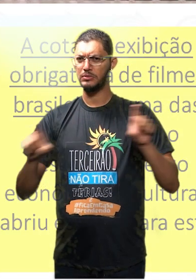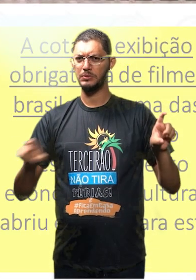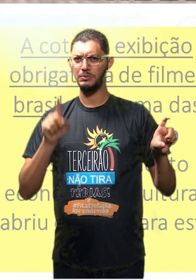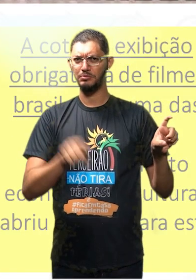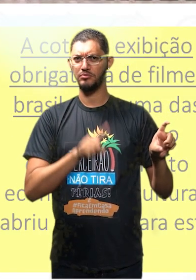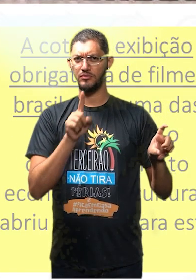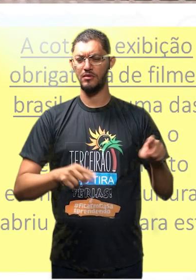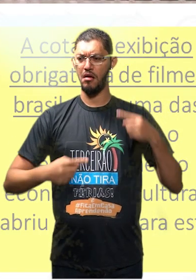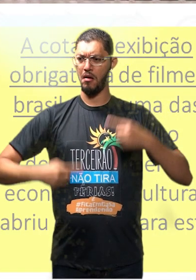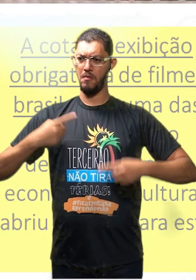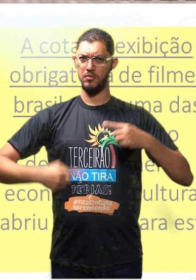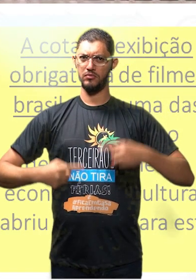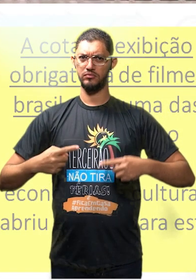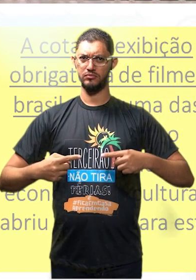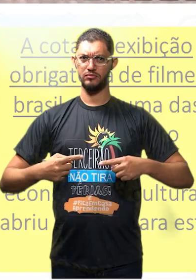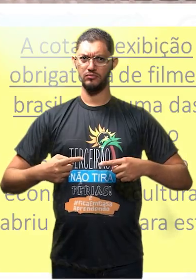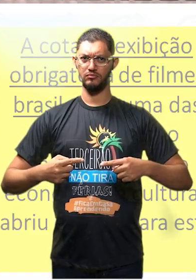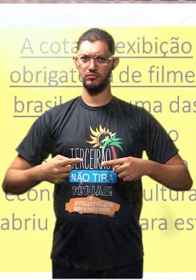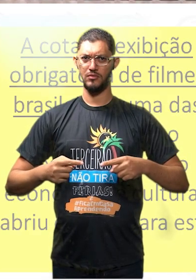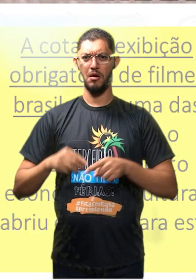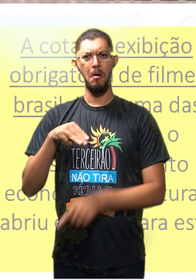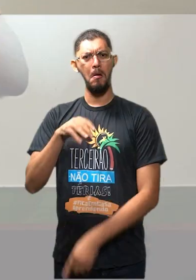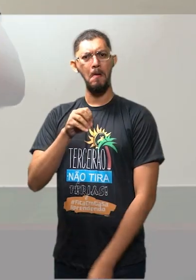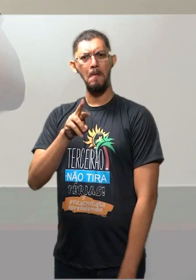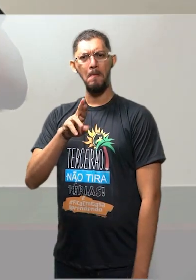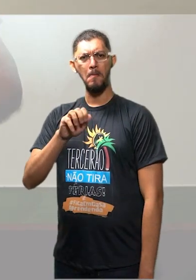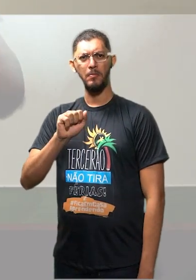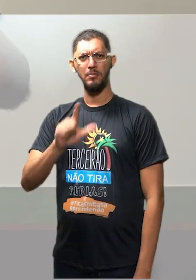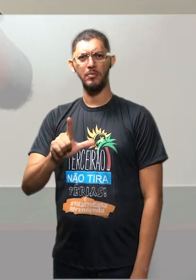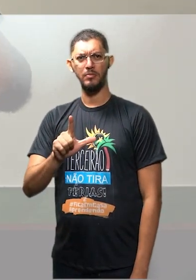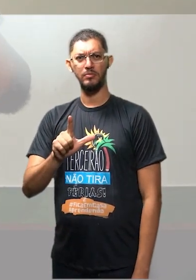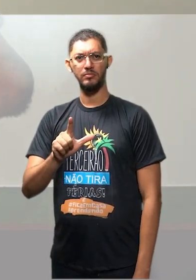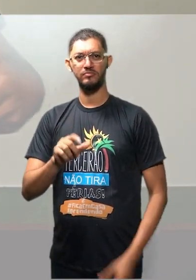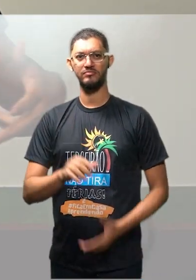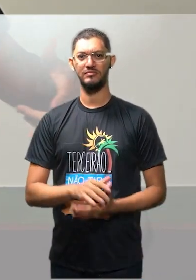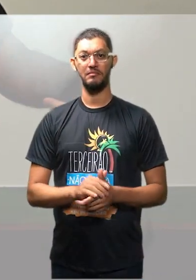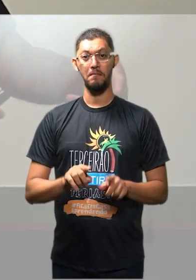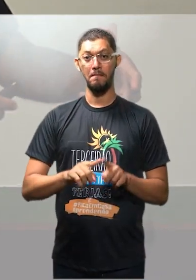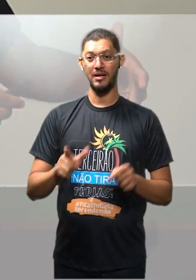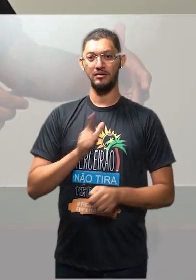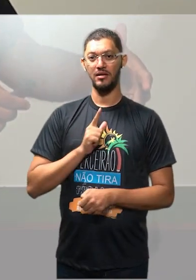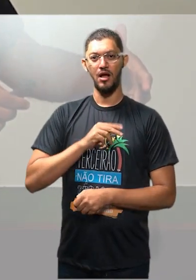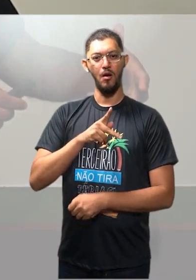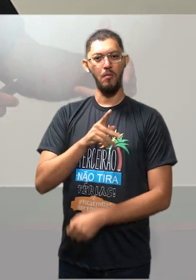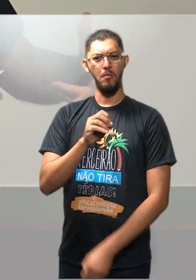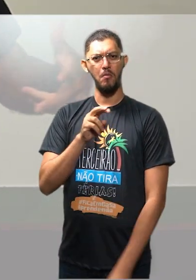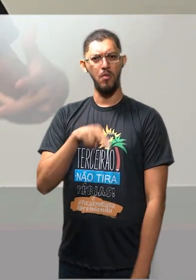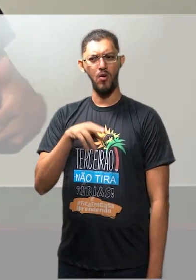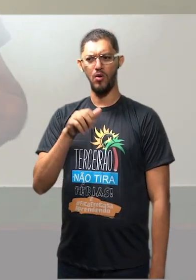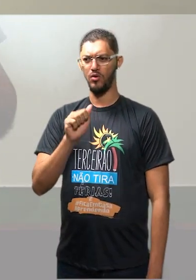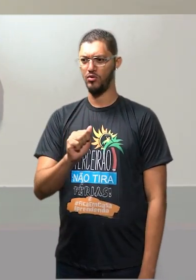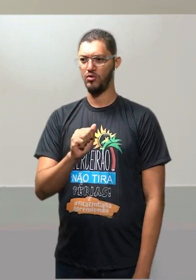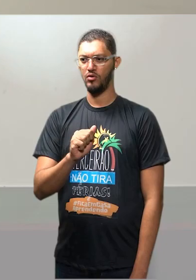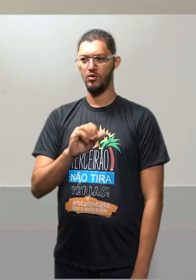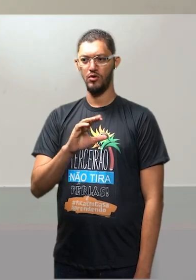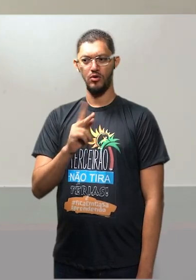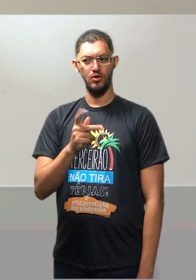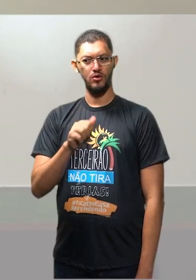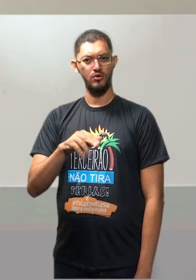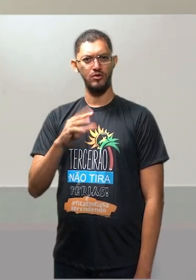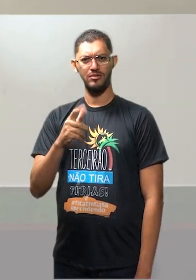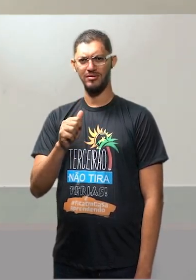ela é política e ela é moral, mas surge a porno-chanchada. Porno